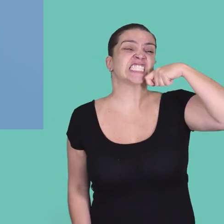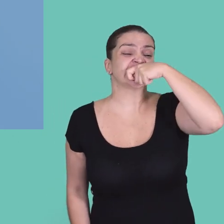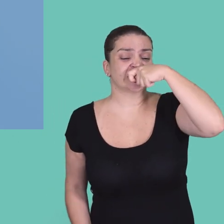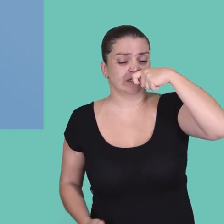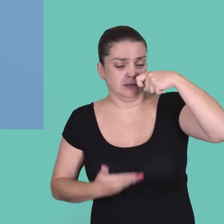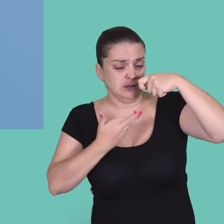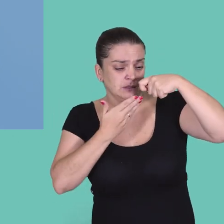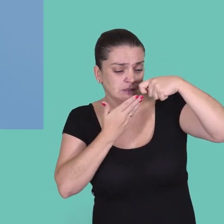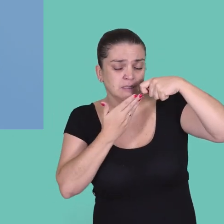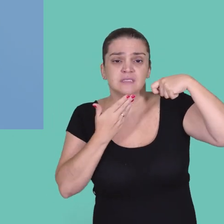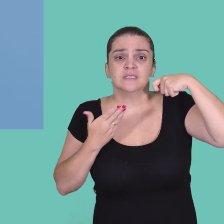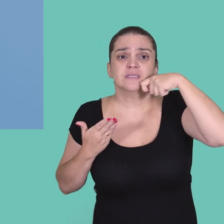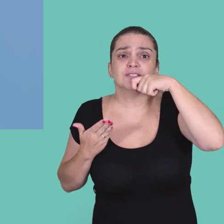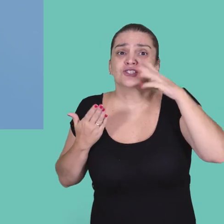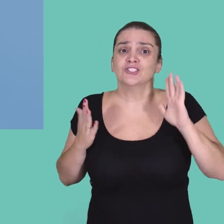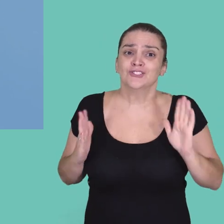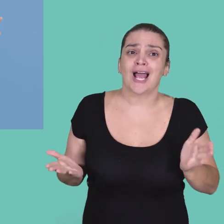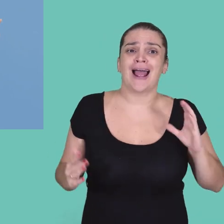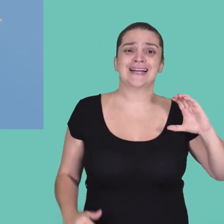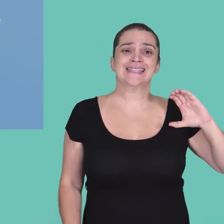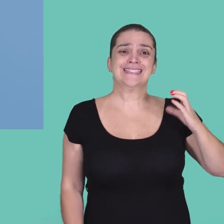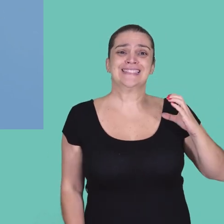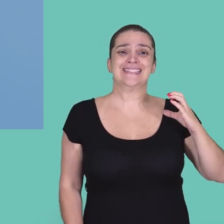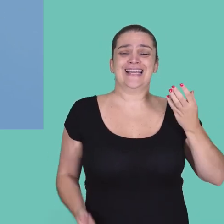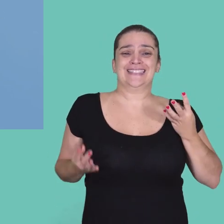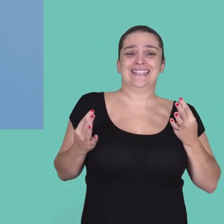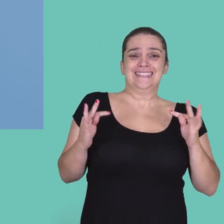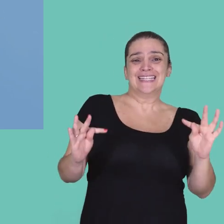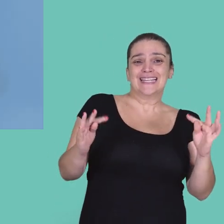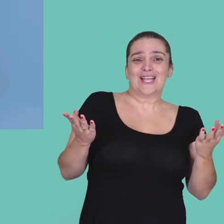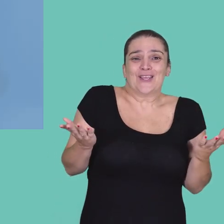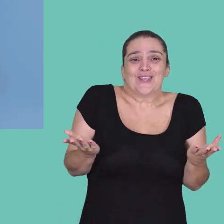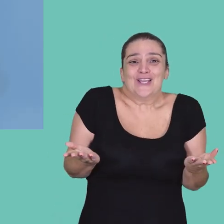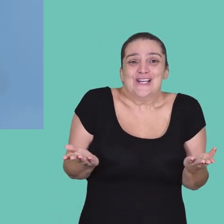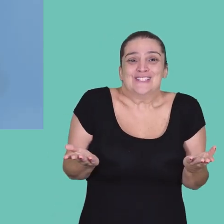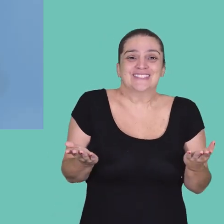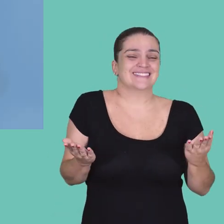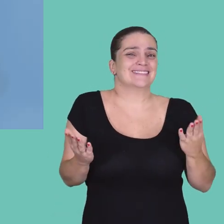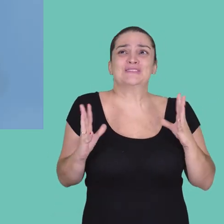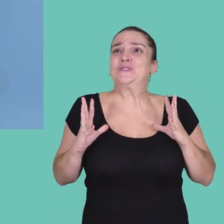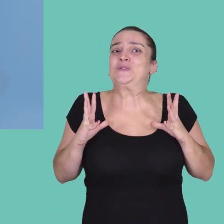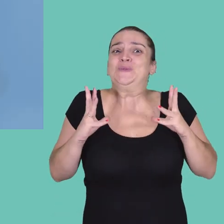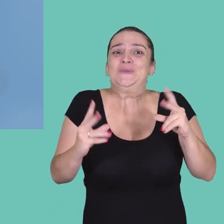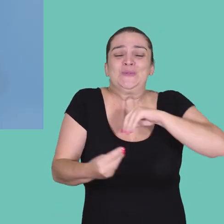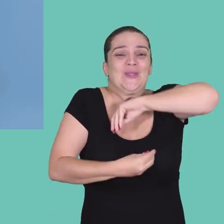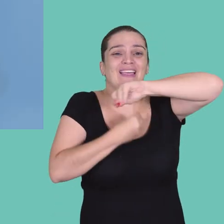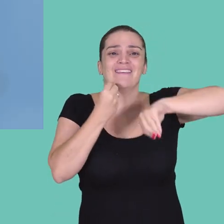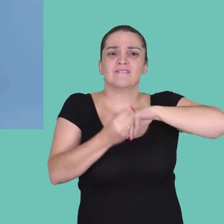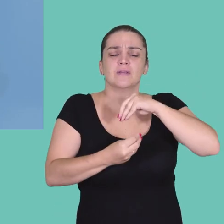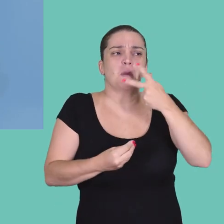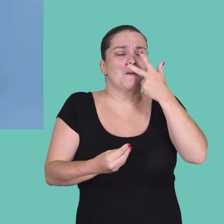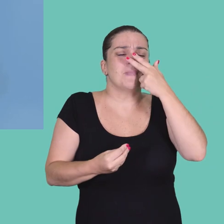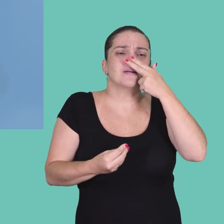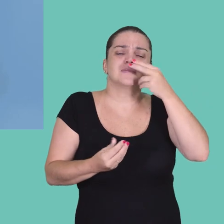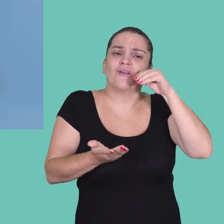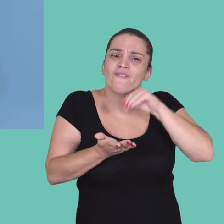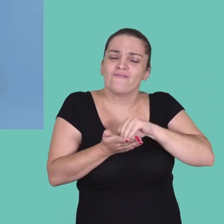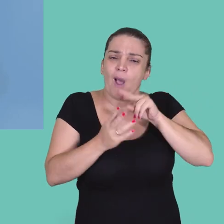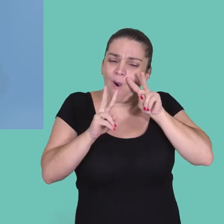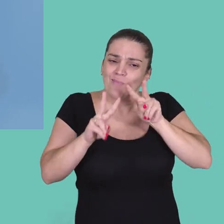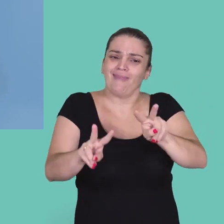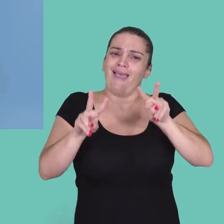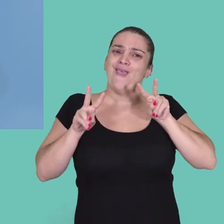escova os dentes, a gente tá usando ciência e tecnologia, a gente depende profundamente de ciência e tecnologia e nós não